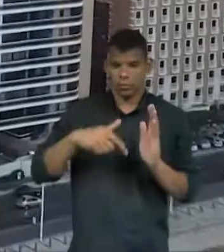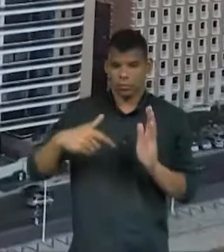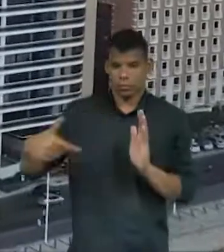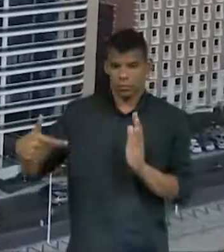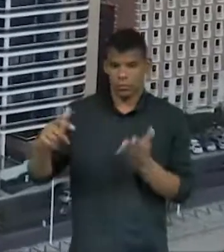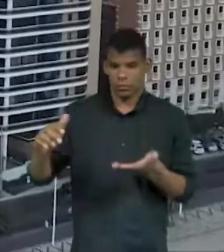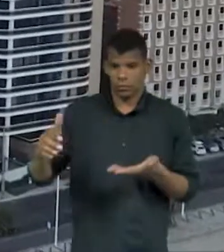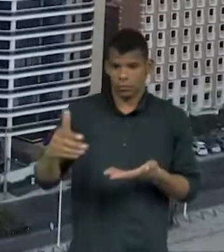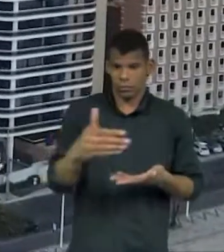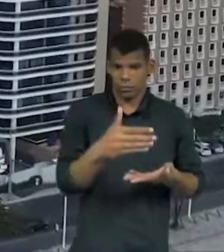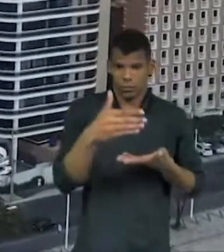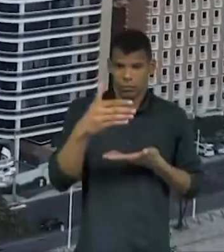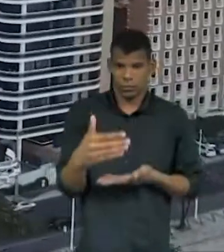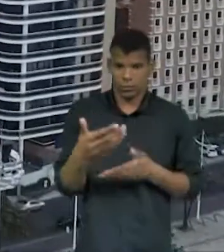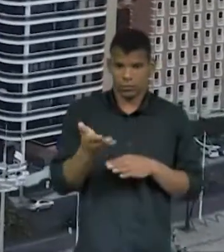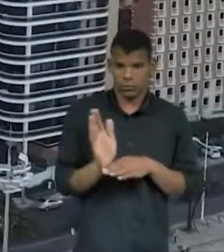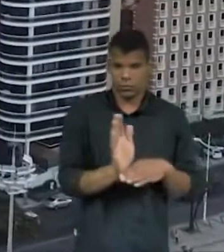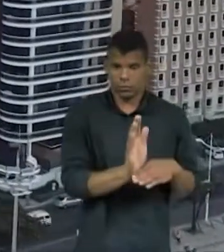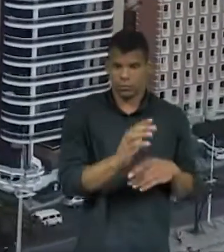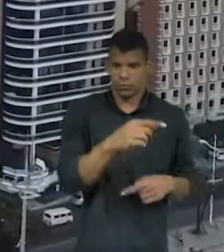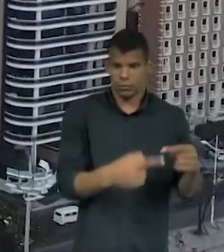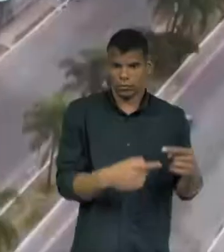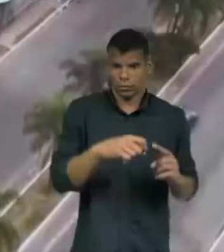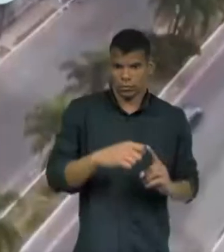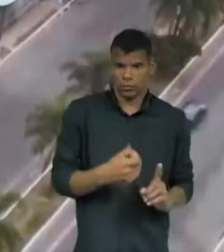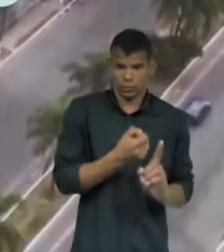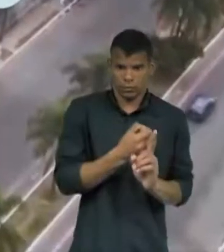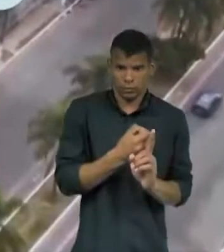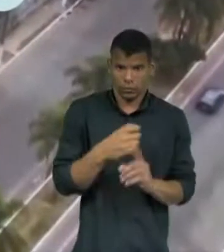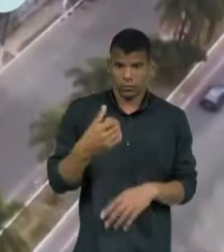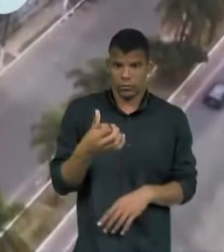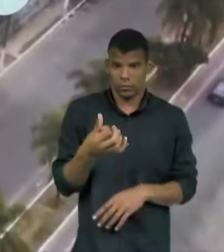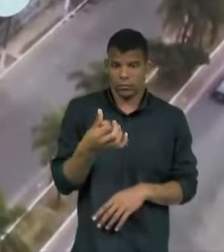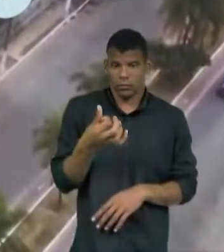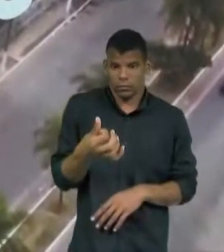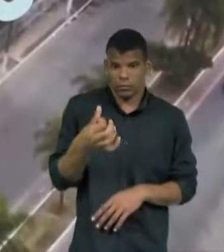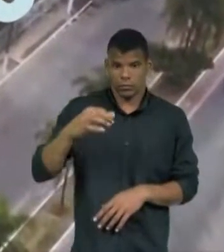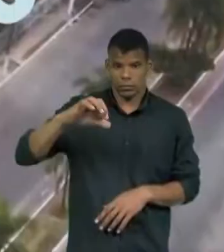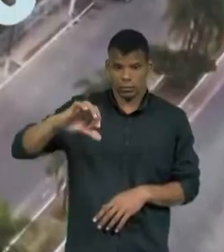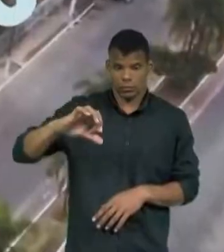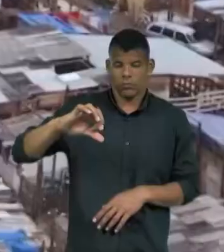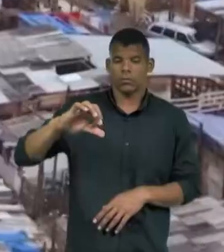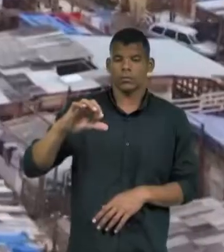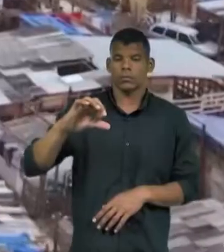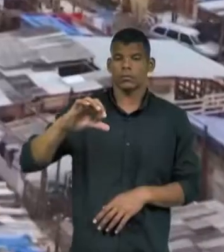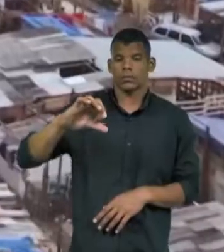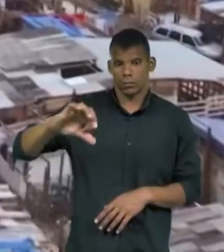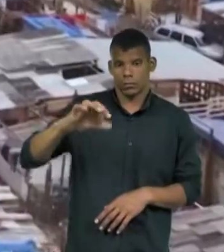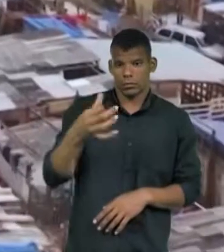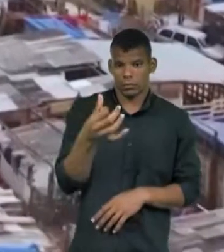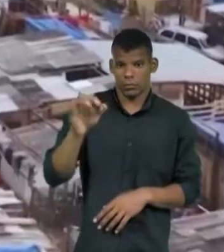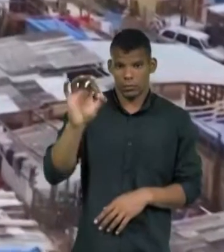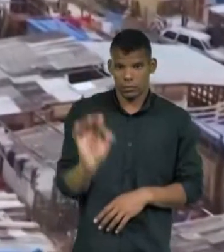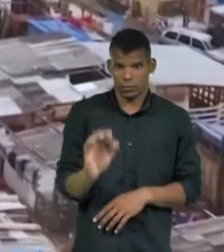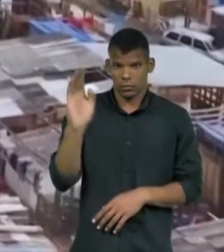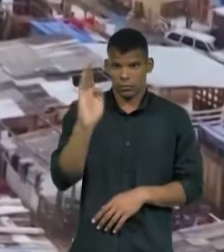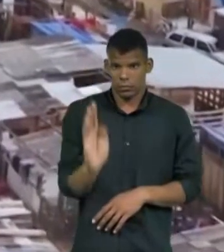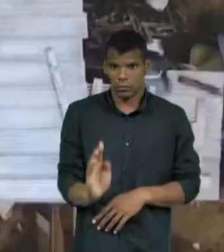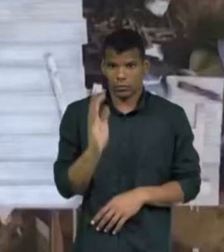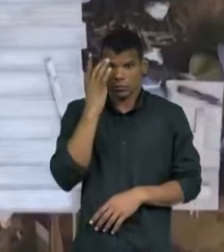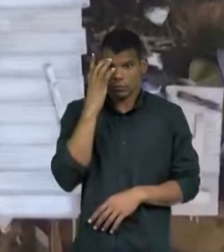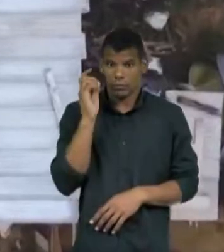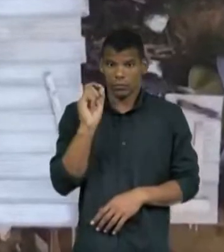ricas para financiar políticas sociais. E 96% dos brasileiros acreditam que é